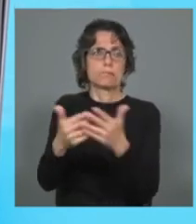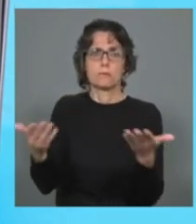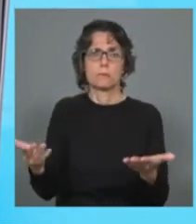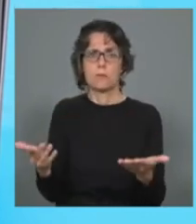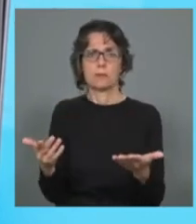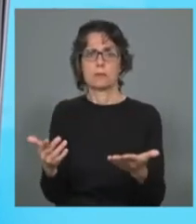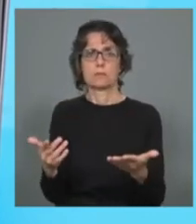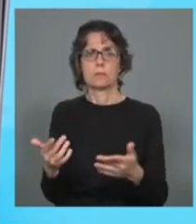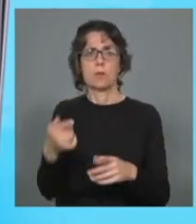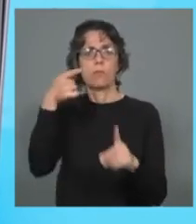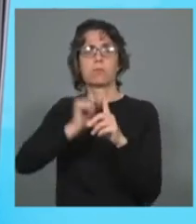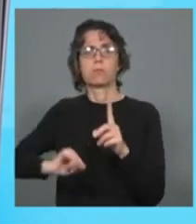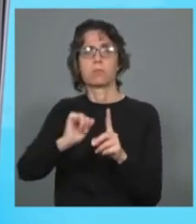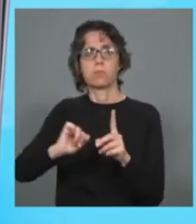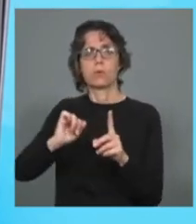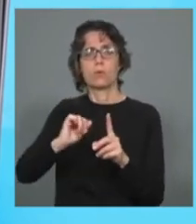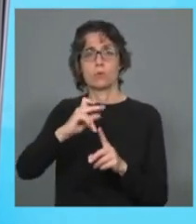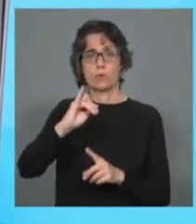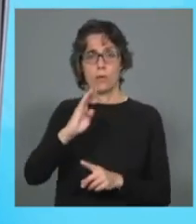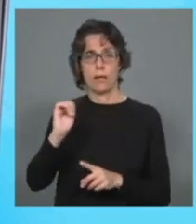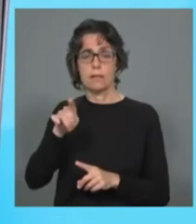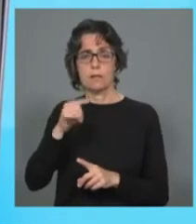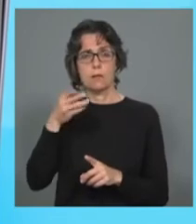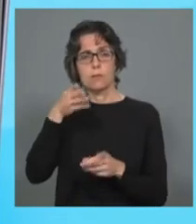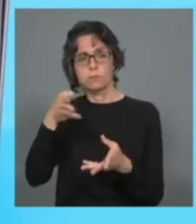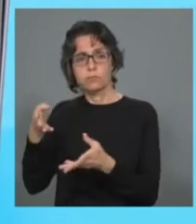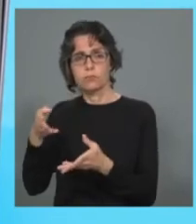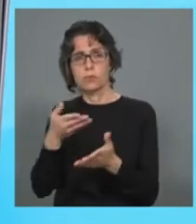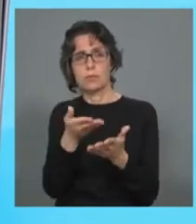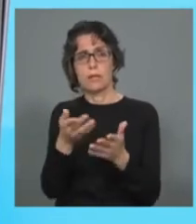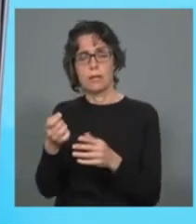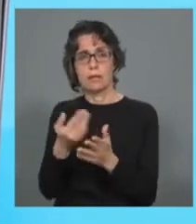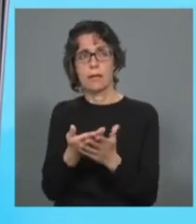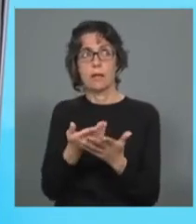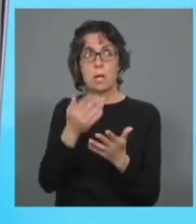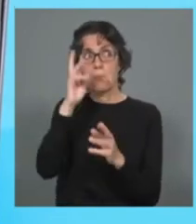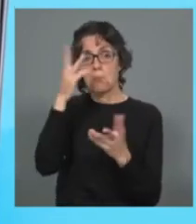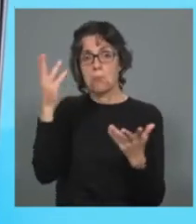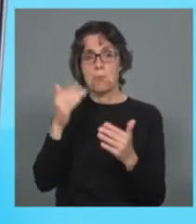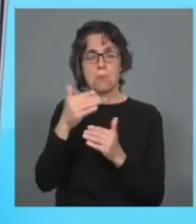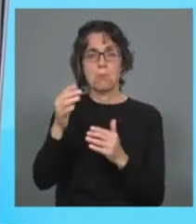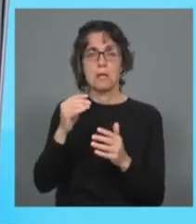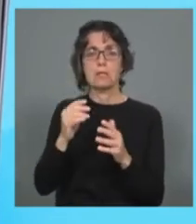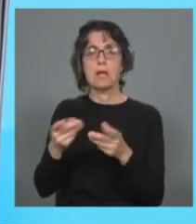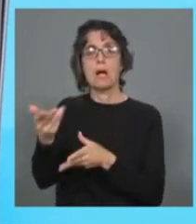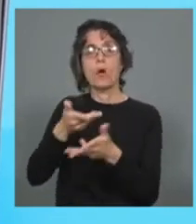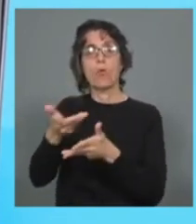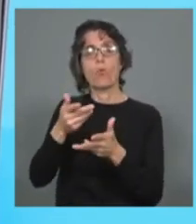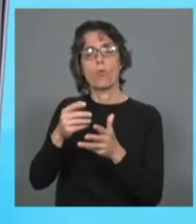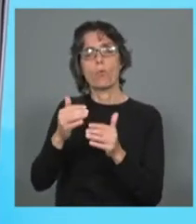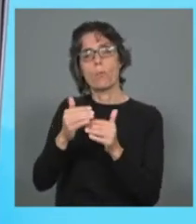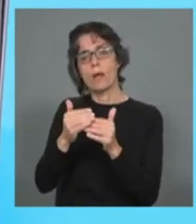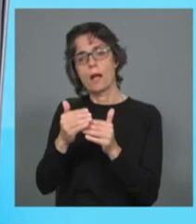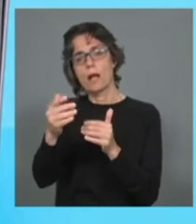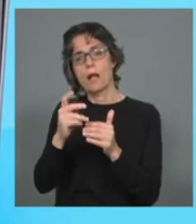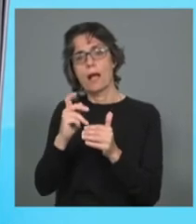o nosso objetivo enquanto AIS de facto é este, é ajudar a ultrapassar, porque há a esperança que em dois, três anos a economia possa começar a